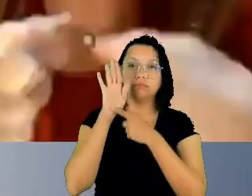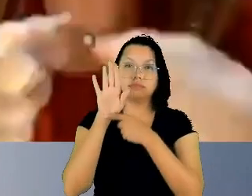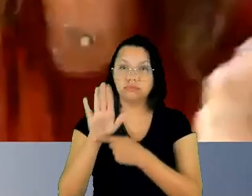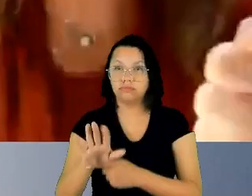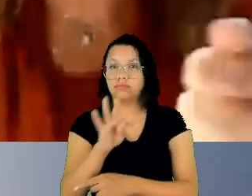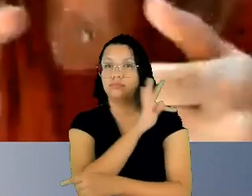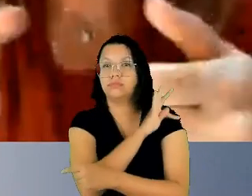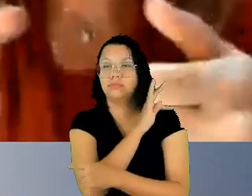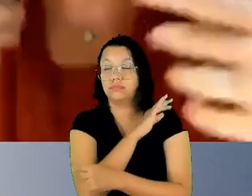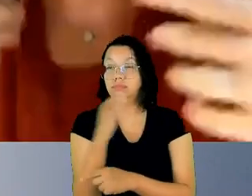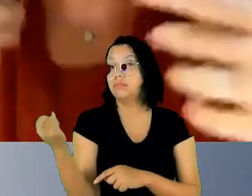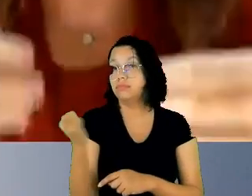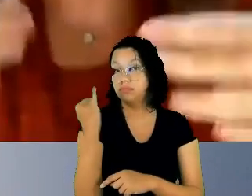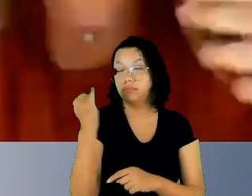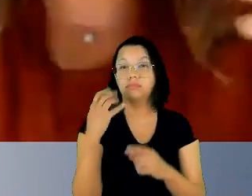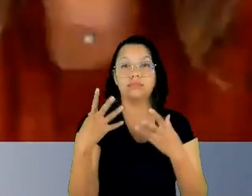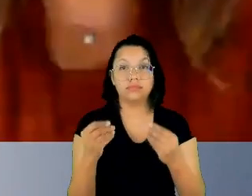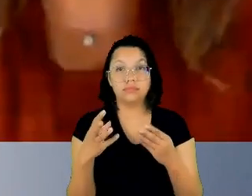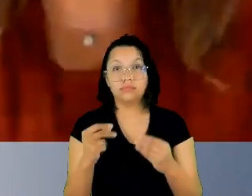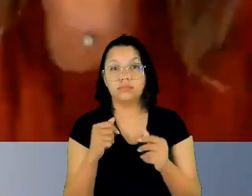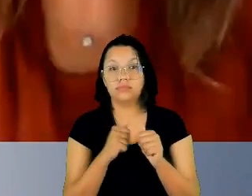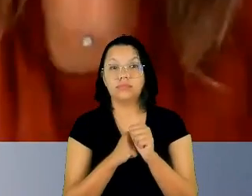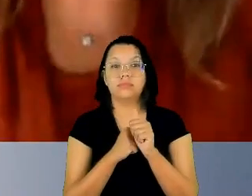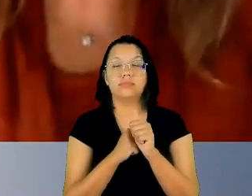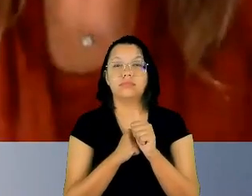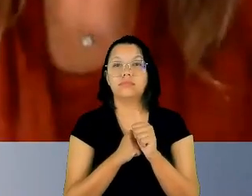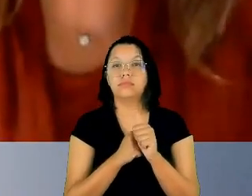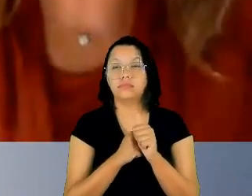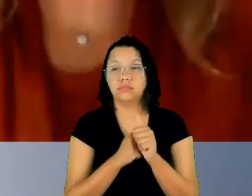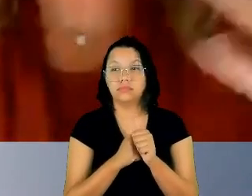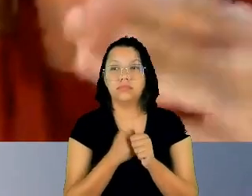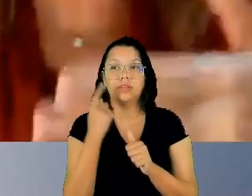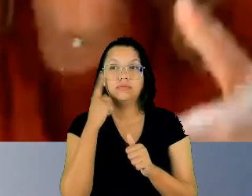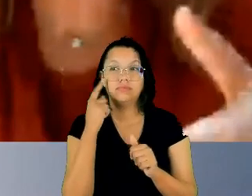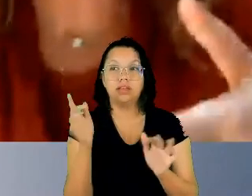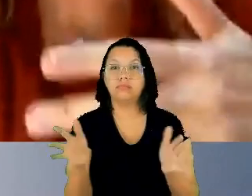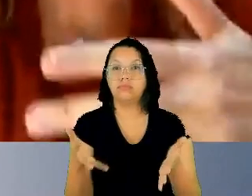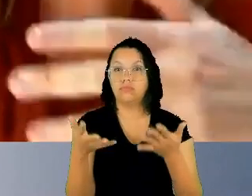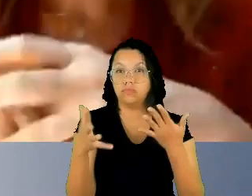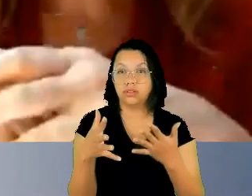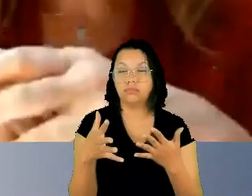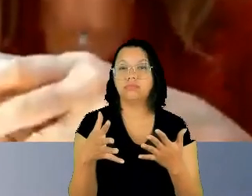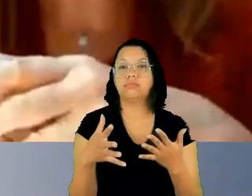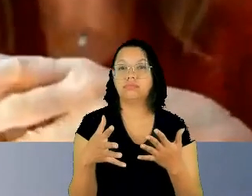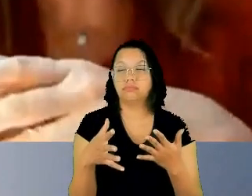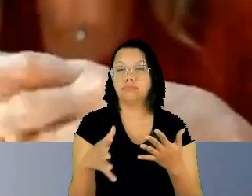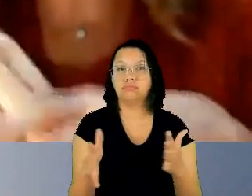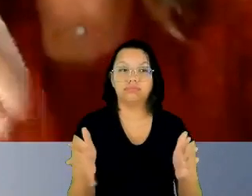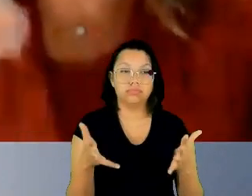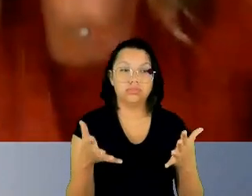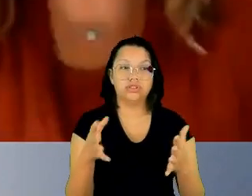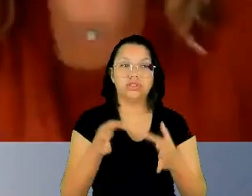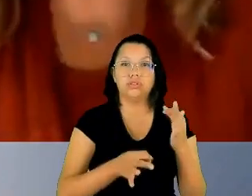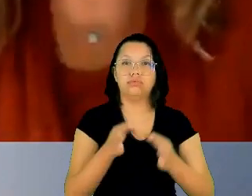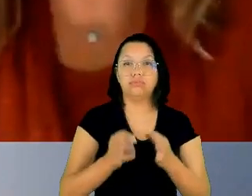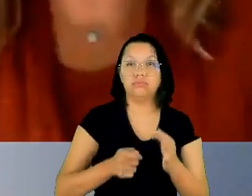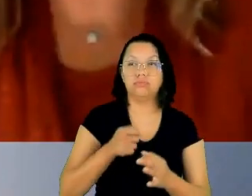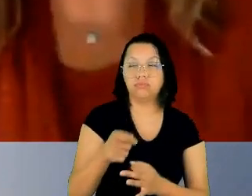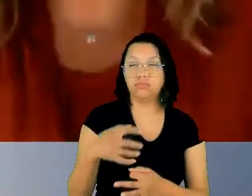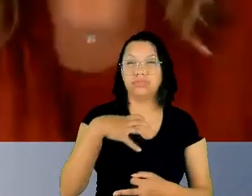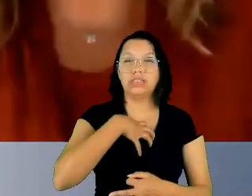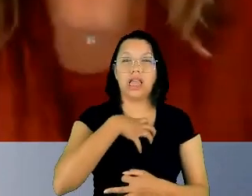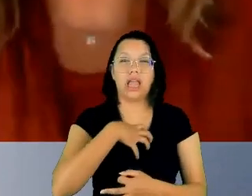fomentar programas de sensibilização de juízas e juízas no que se refere ao controle de